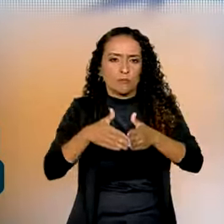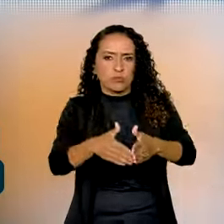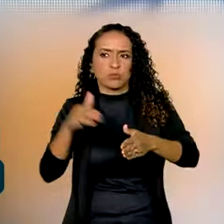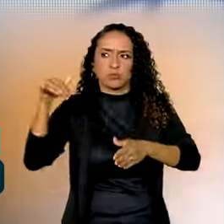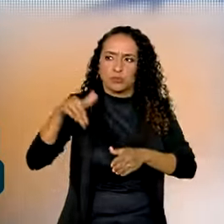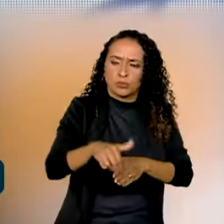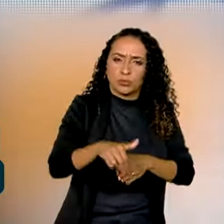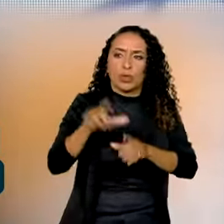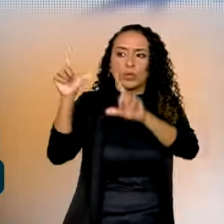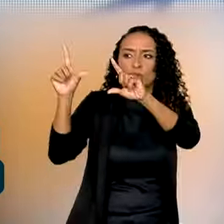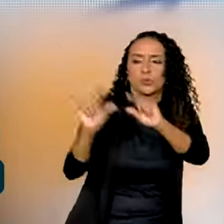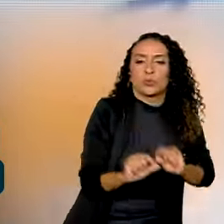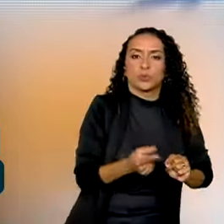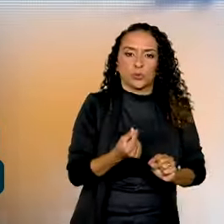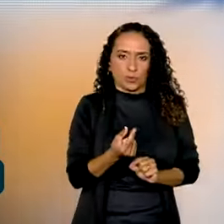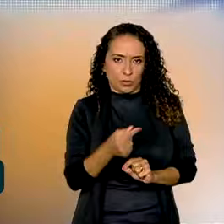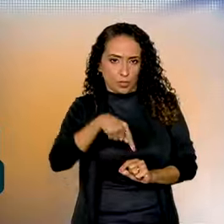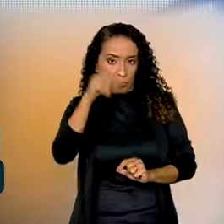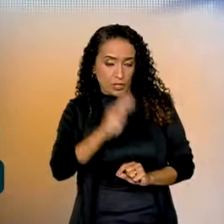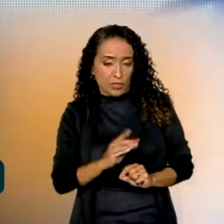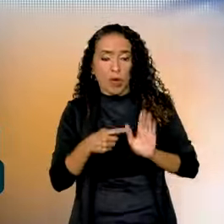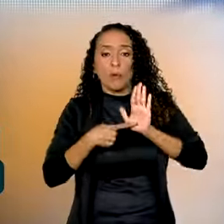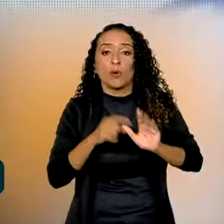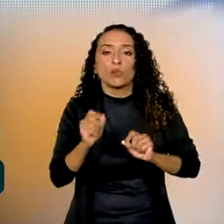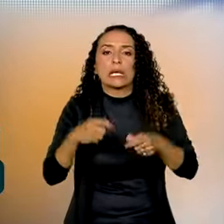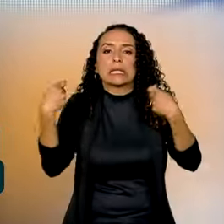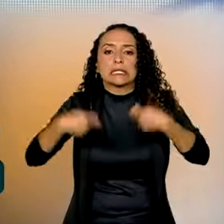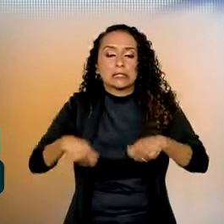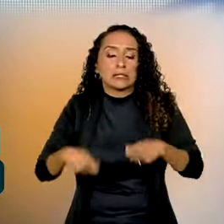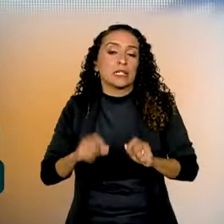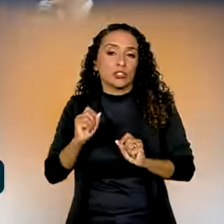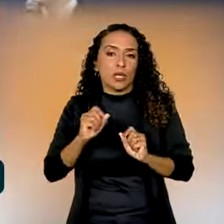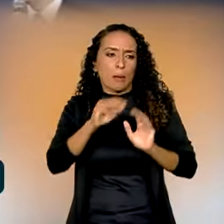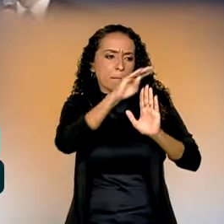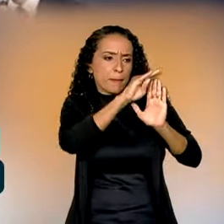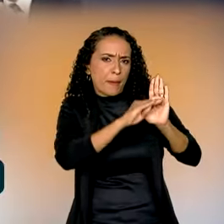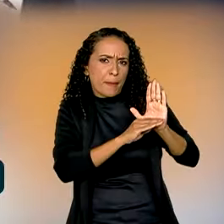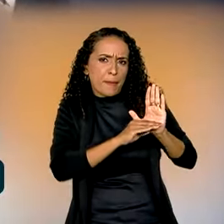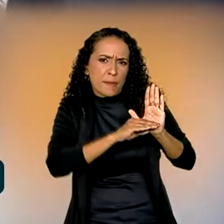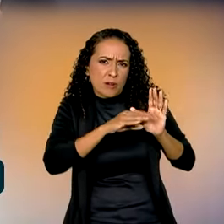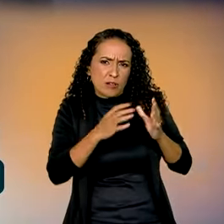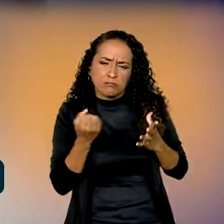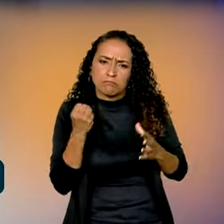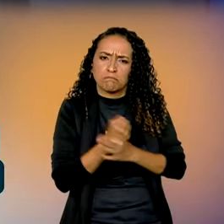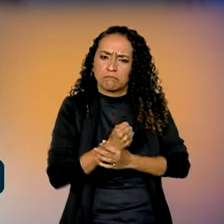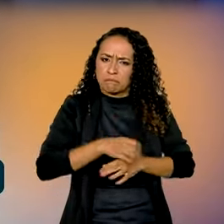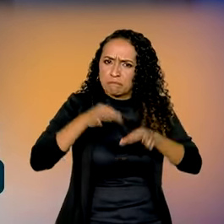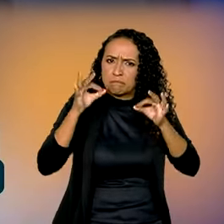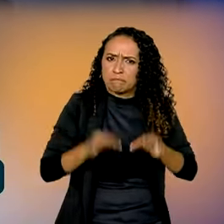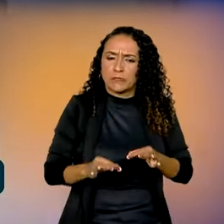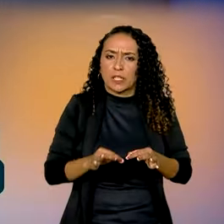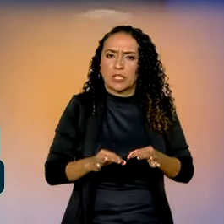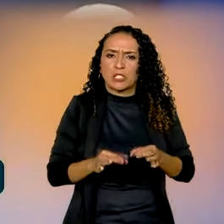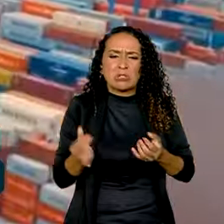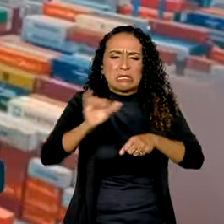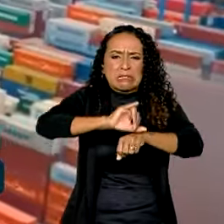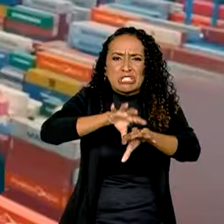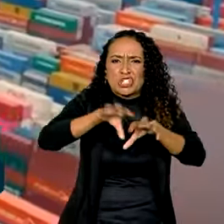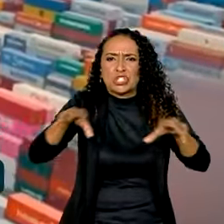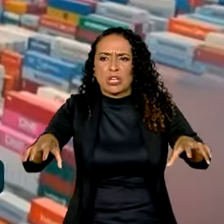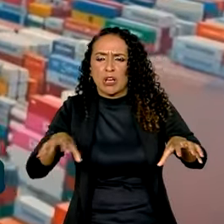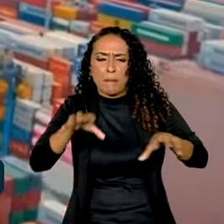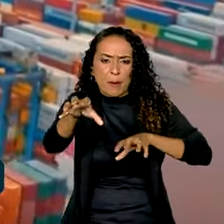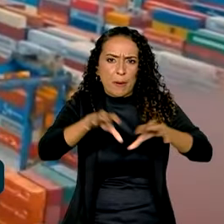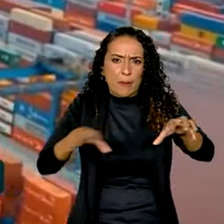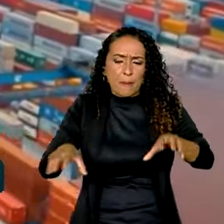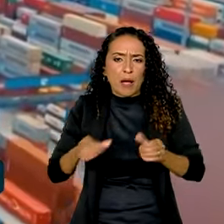reduzir o custo Brasil. Ele aponta a necessidade de um programa consistente de descentralização do setor para